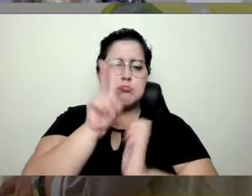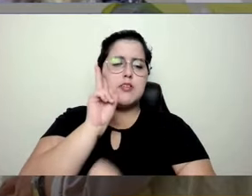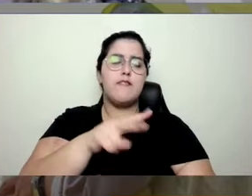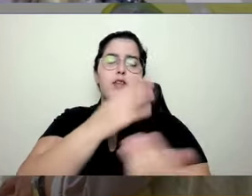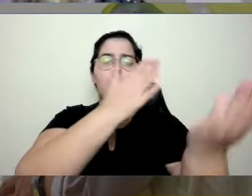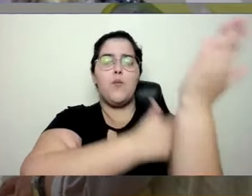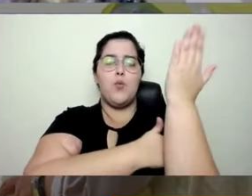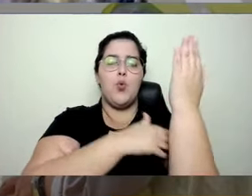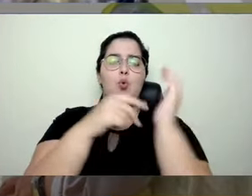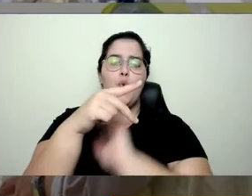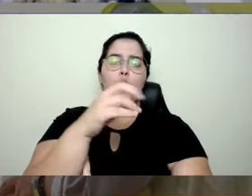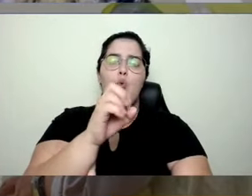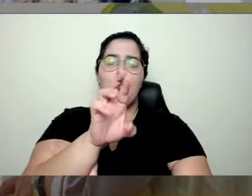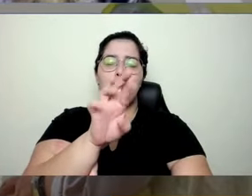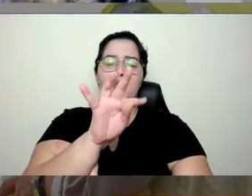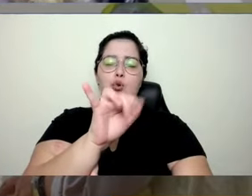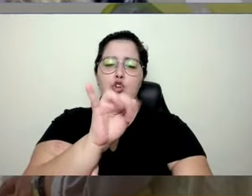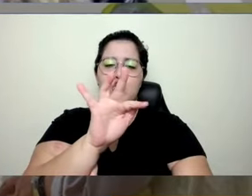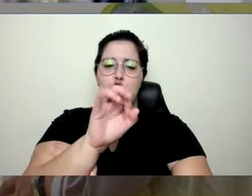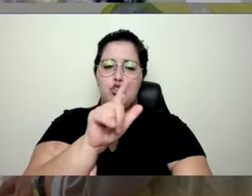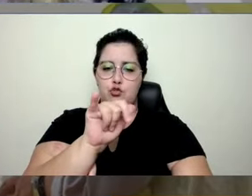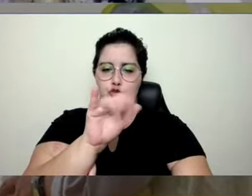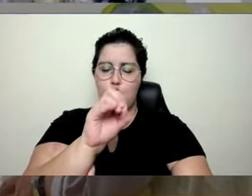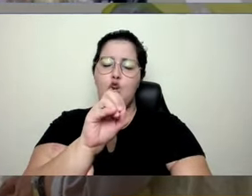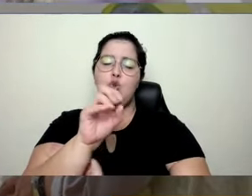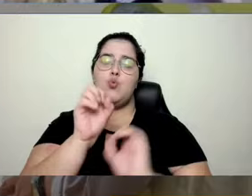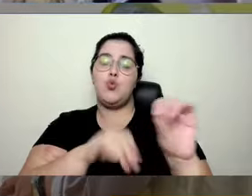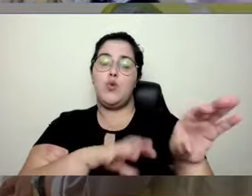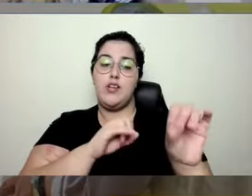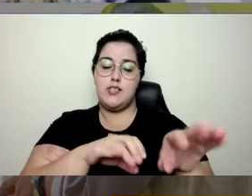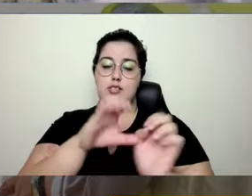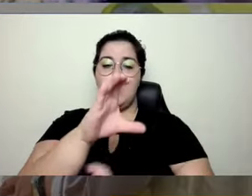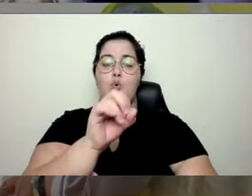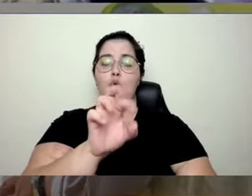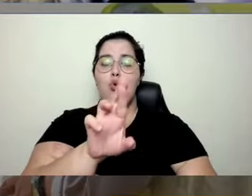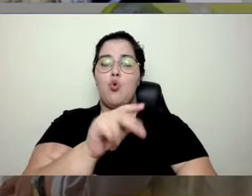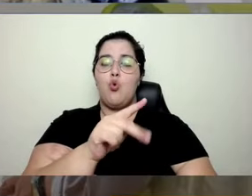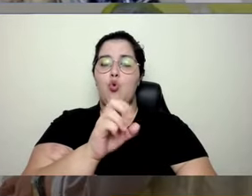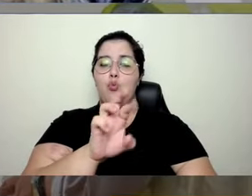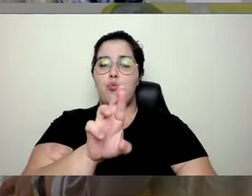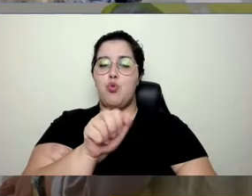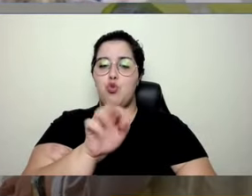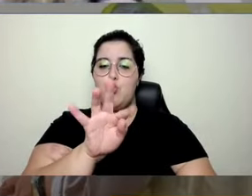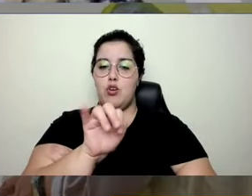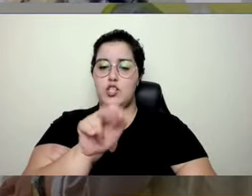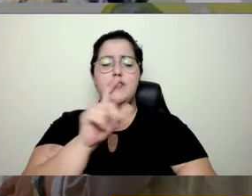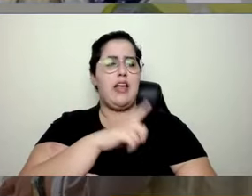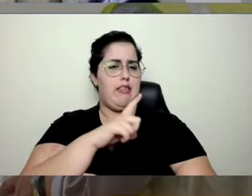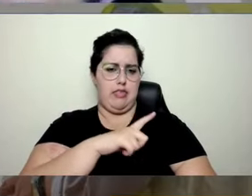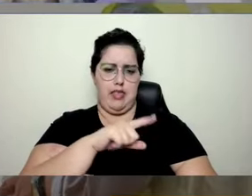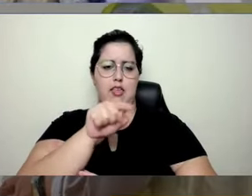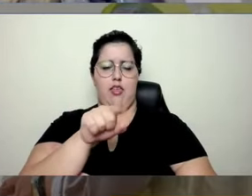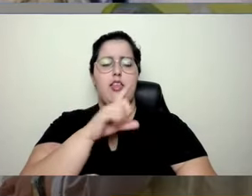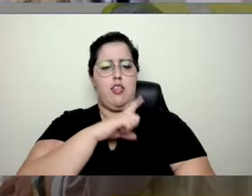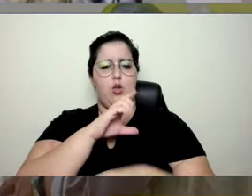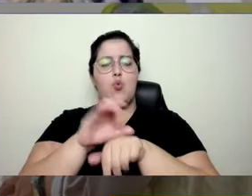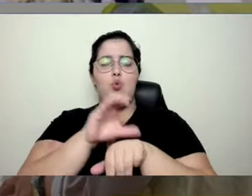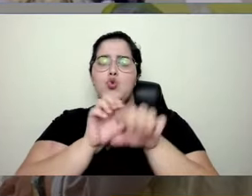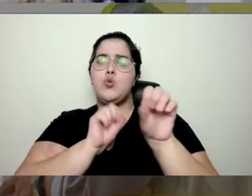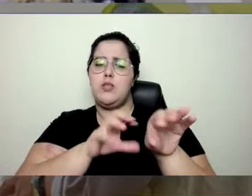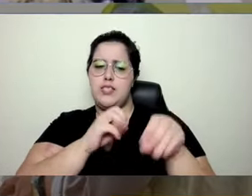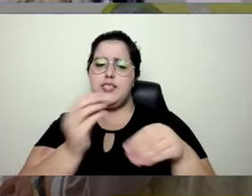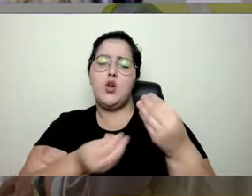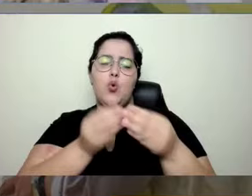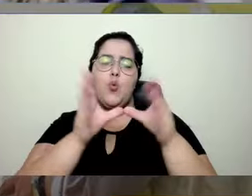educação corporativa, gente tem tudo de gamificação, ensinando a mexer nesse Canva, ensinando a mexer em